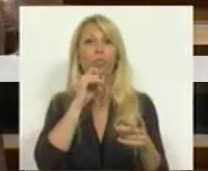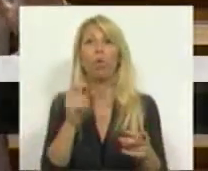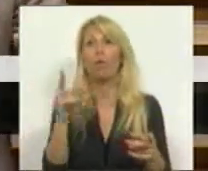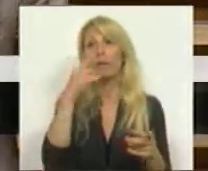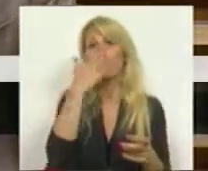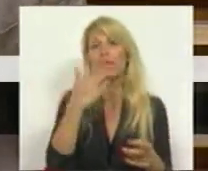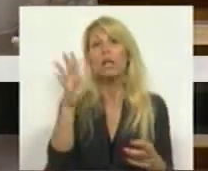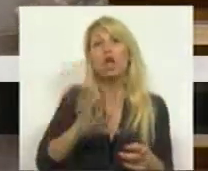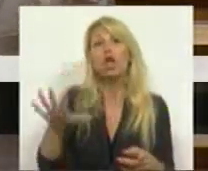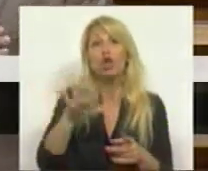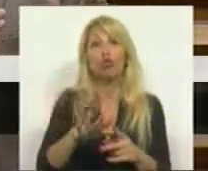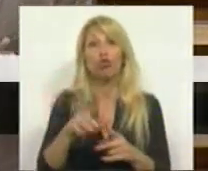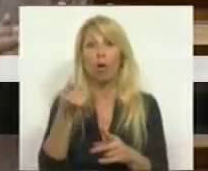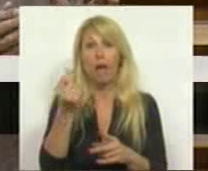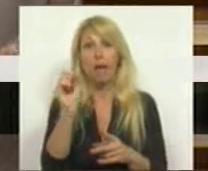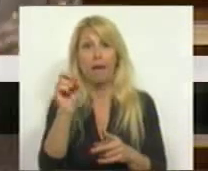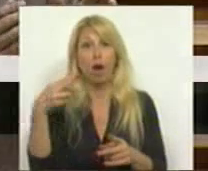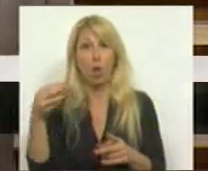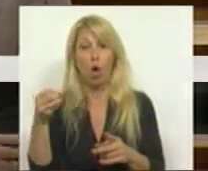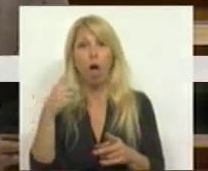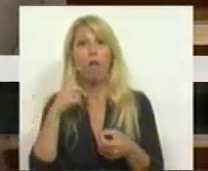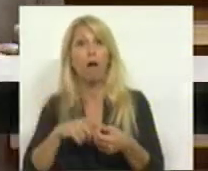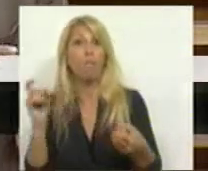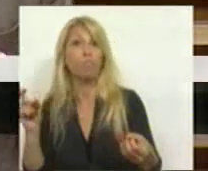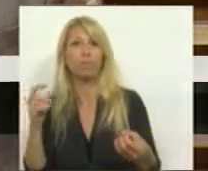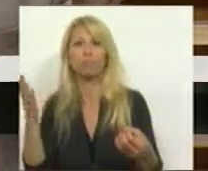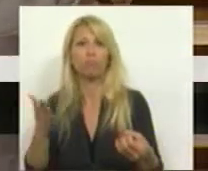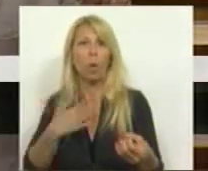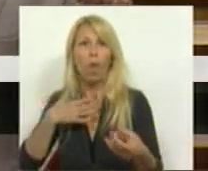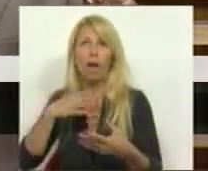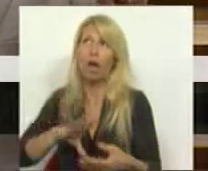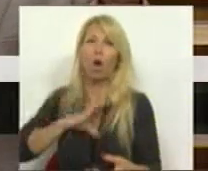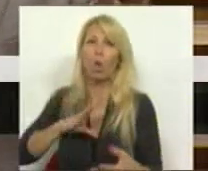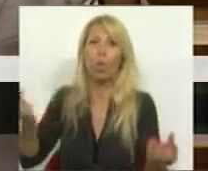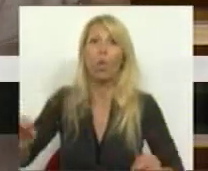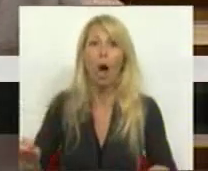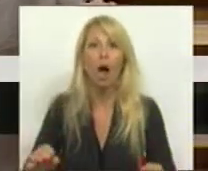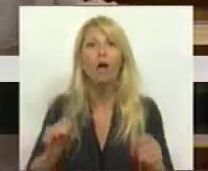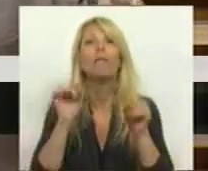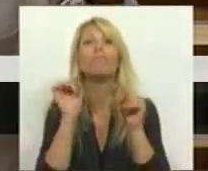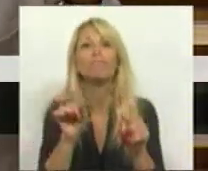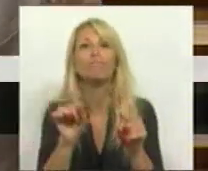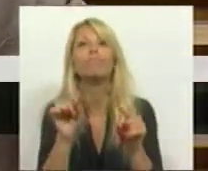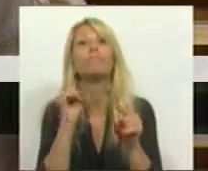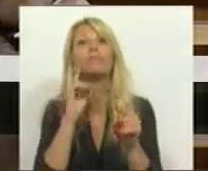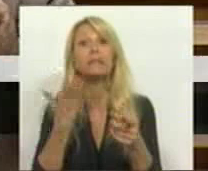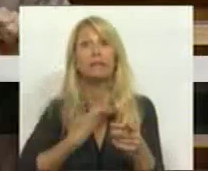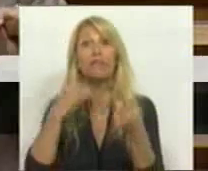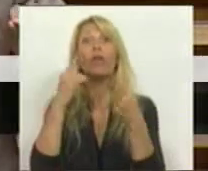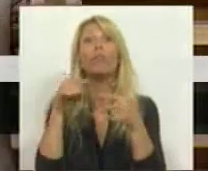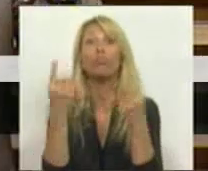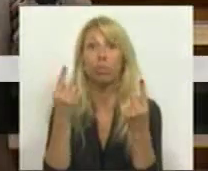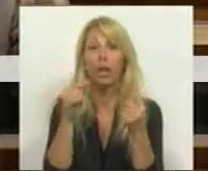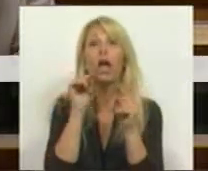sério. Sra. Deputada, reestruturação da dívida pública foi exatamente, pela mão dos criadores, o que a Grécia